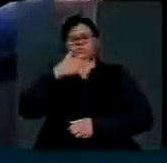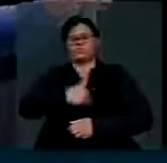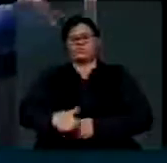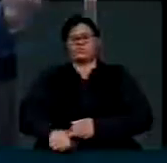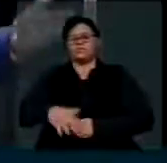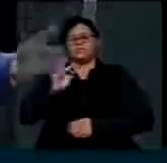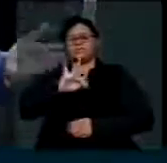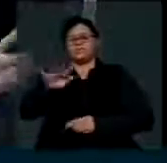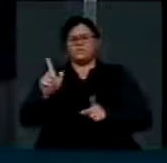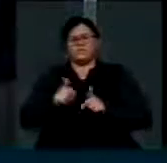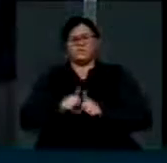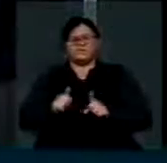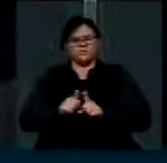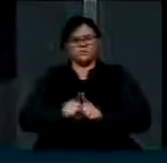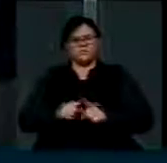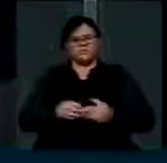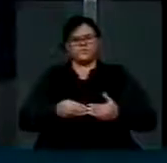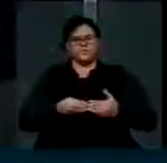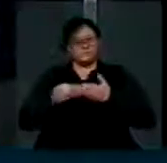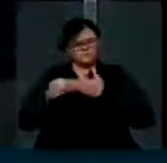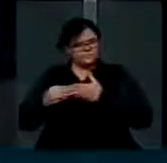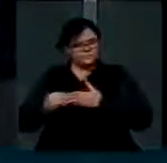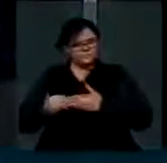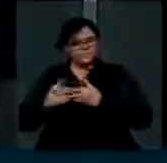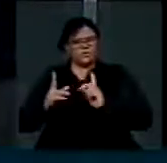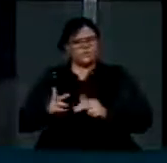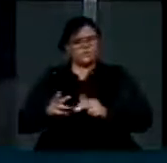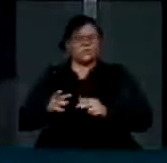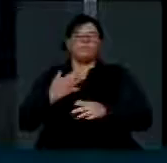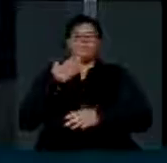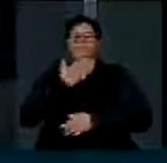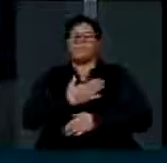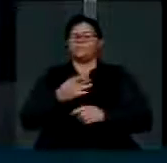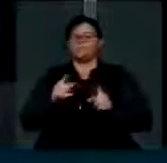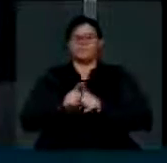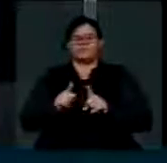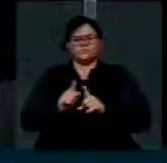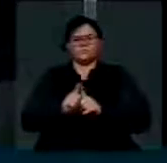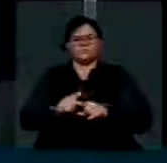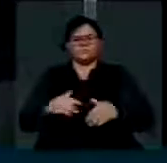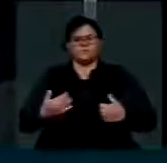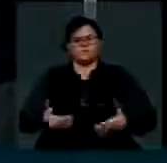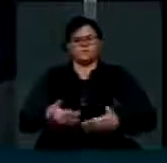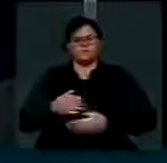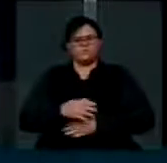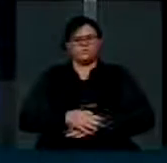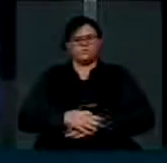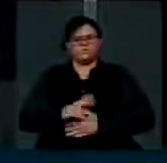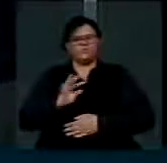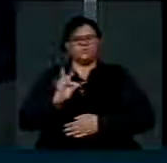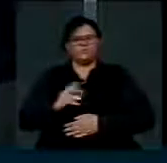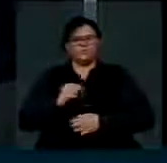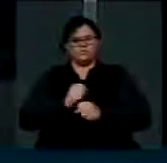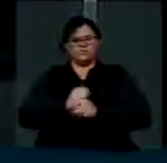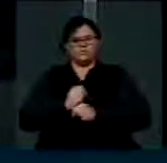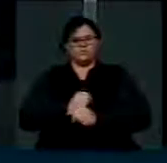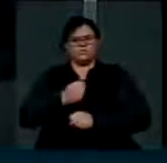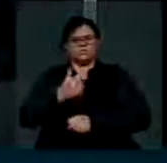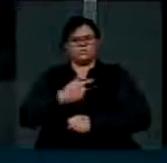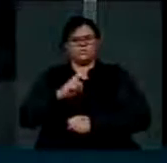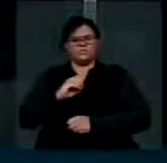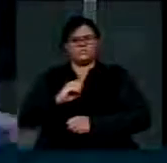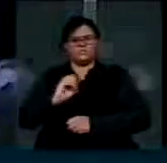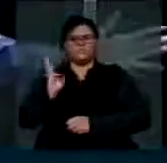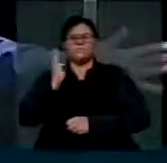também encaminhou por entendimento do mesmo jeito favorável. E isso gera uma despesa anual de 250 milhões